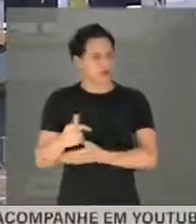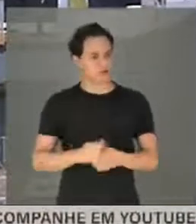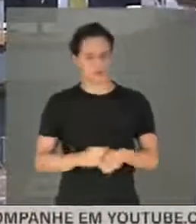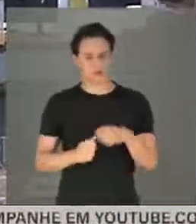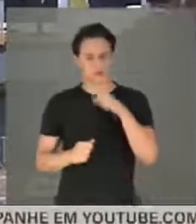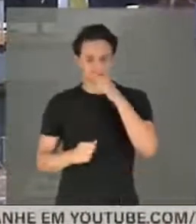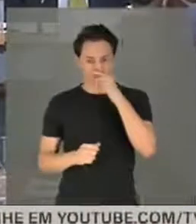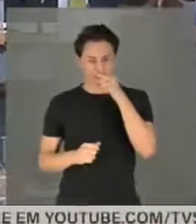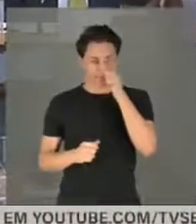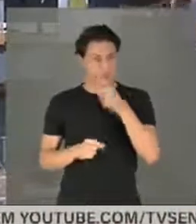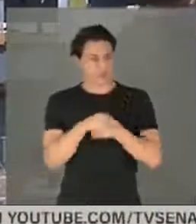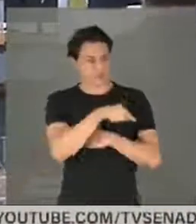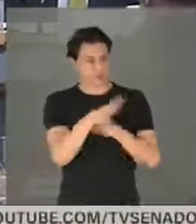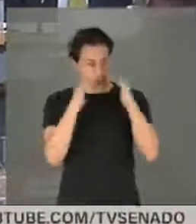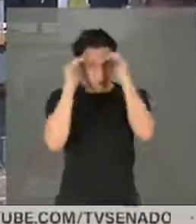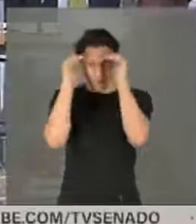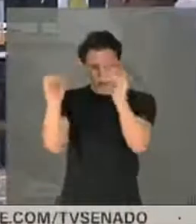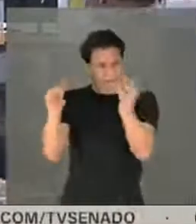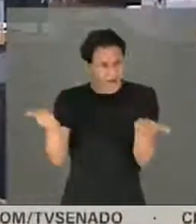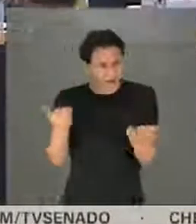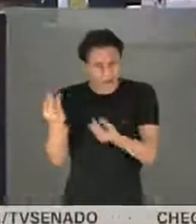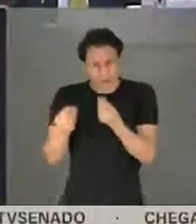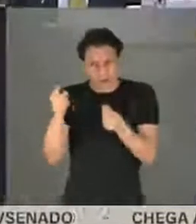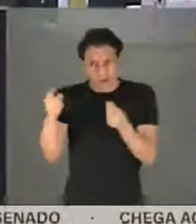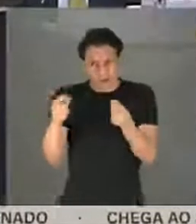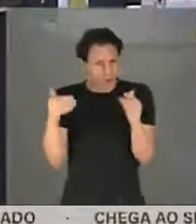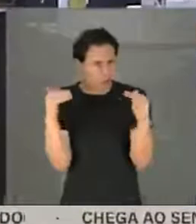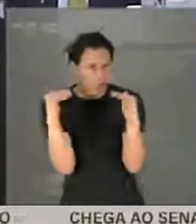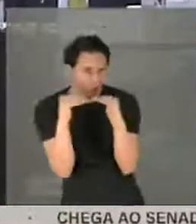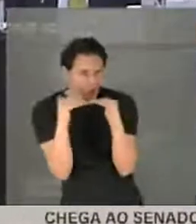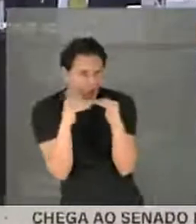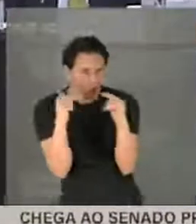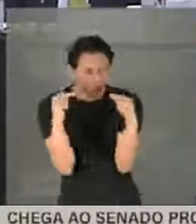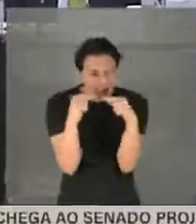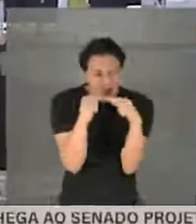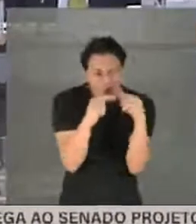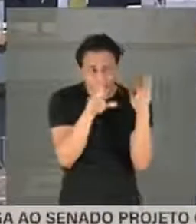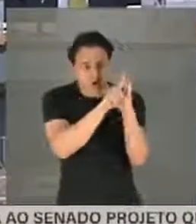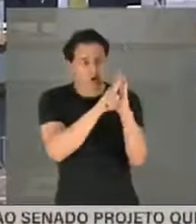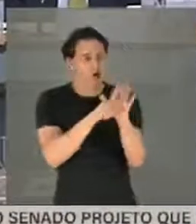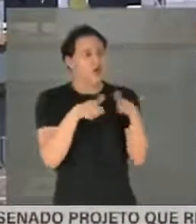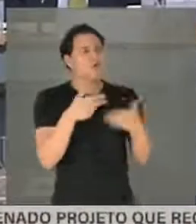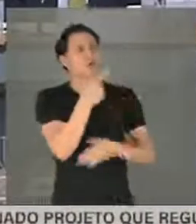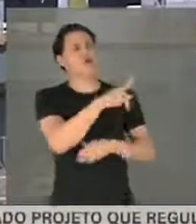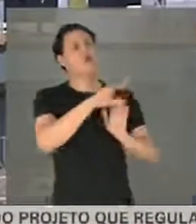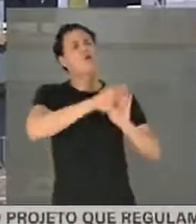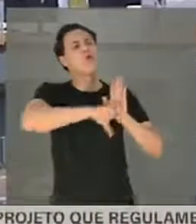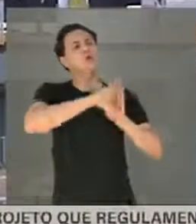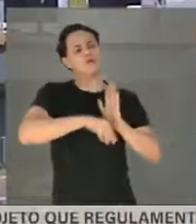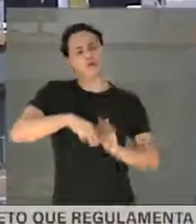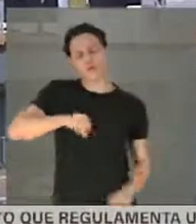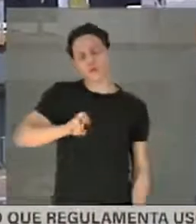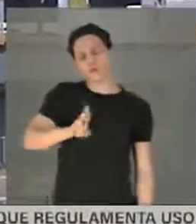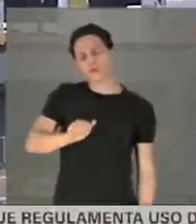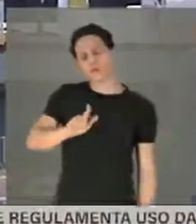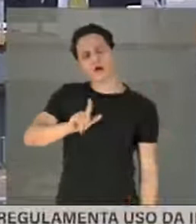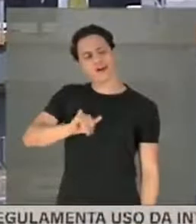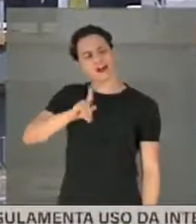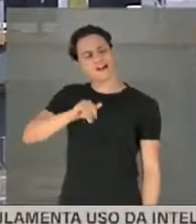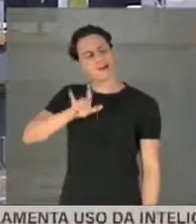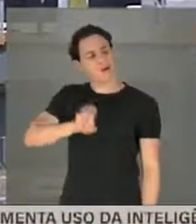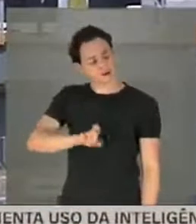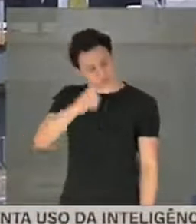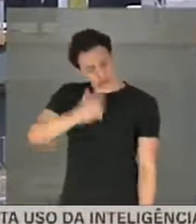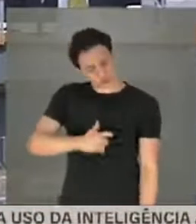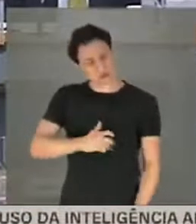O senhor está obedecendo o princípio da moralidade? Qual o conceito de moralidade do senhor? Qual o conceito de legalidade?